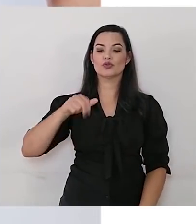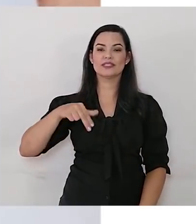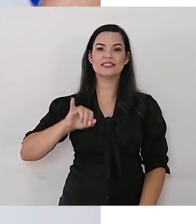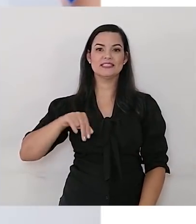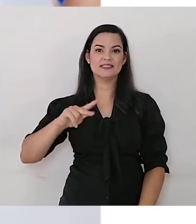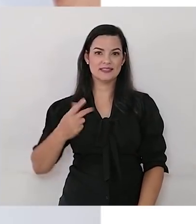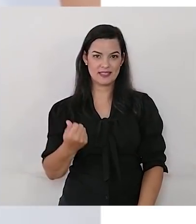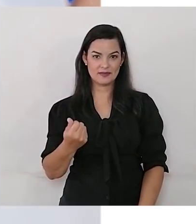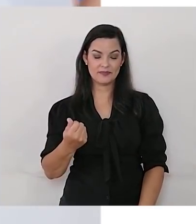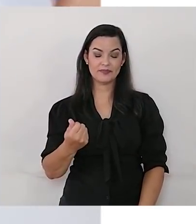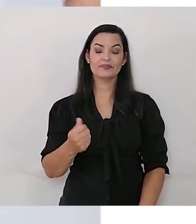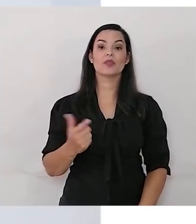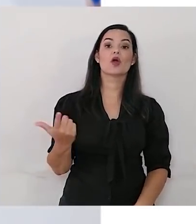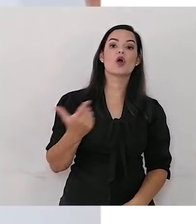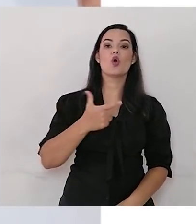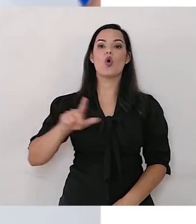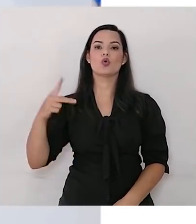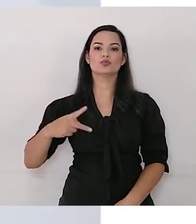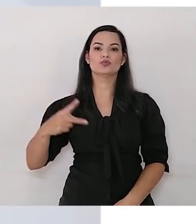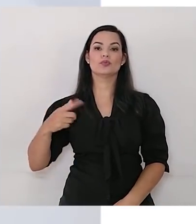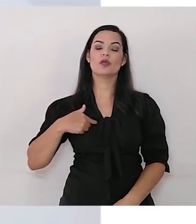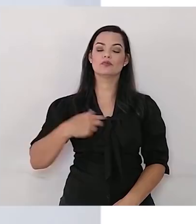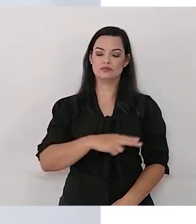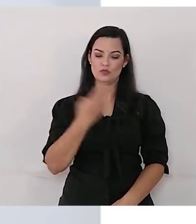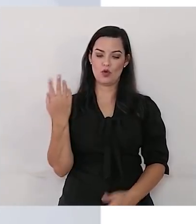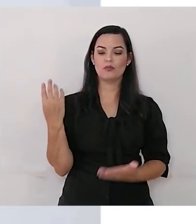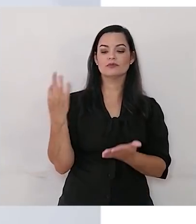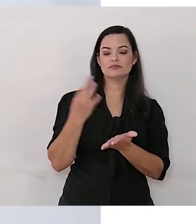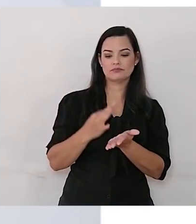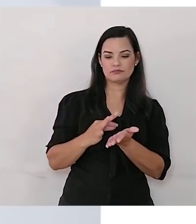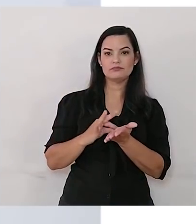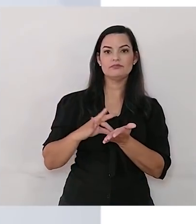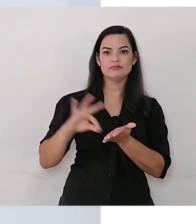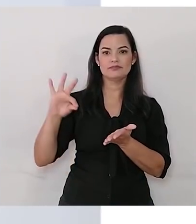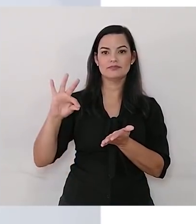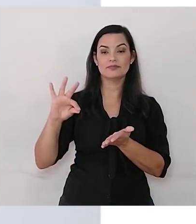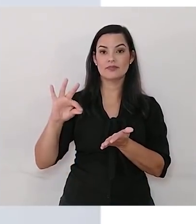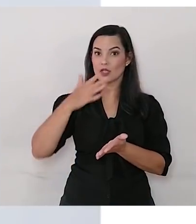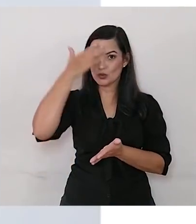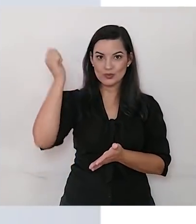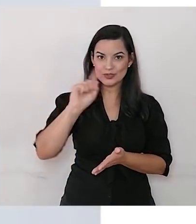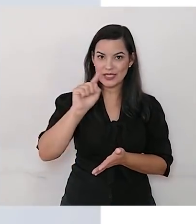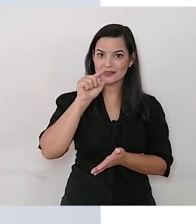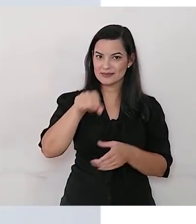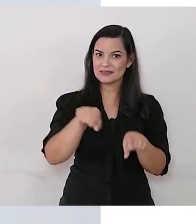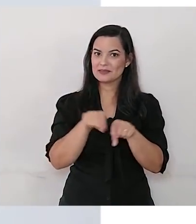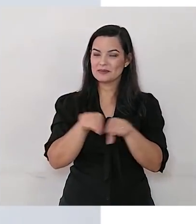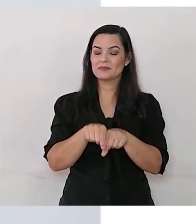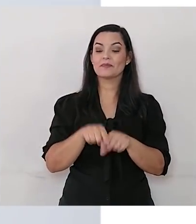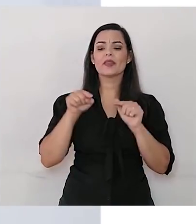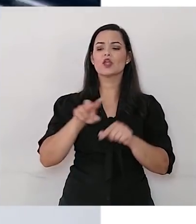Na próxima obra, eu vou assinar o meu nome, o nome da artista. Não esqueça de fazer isso na sua obra também.